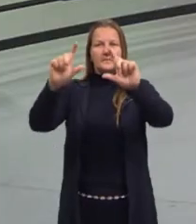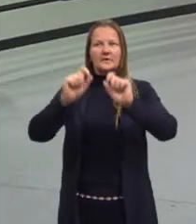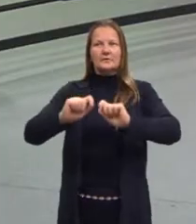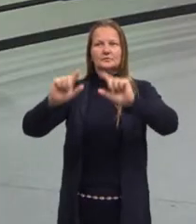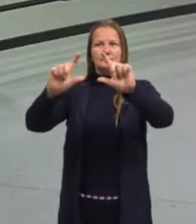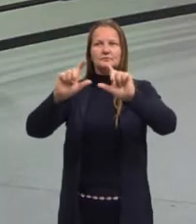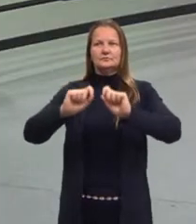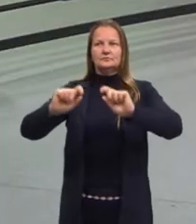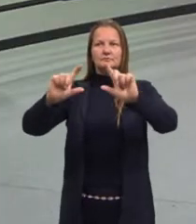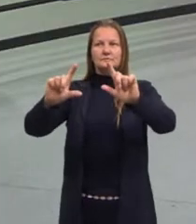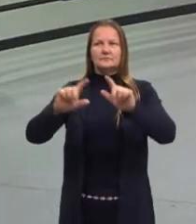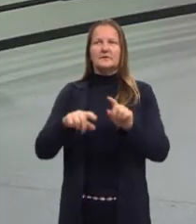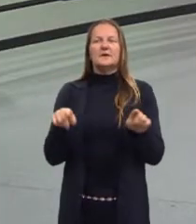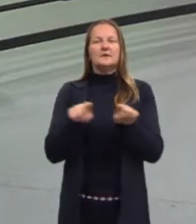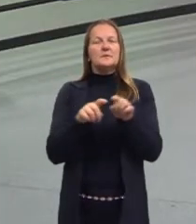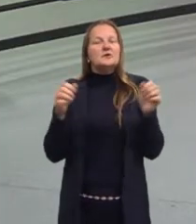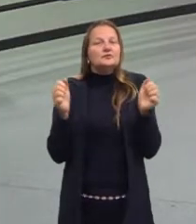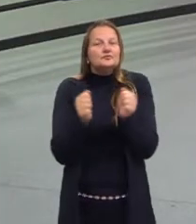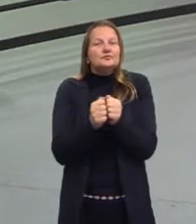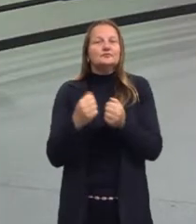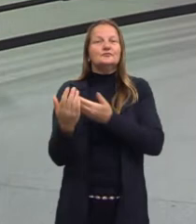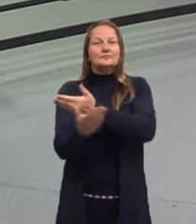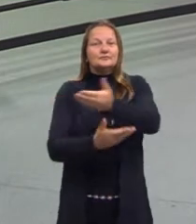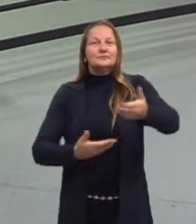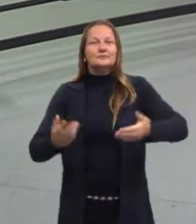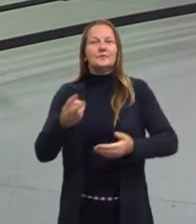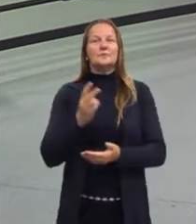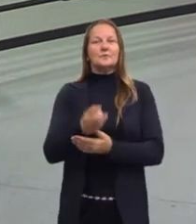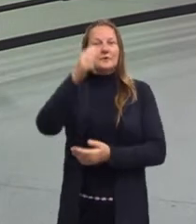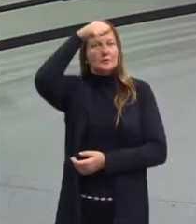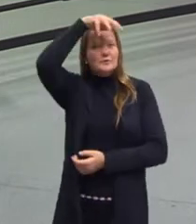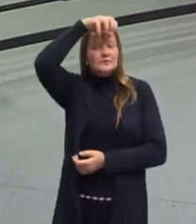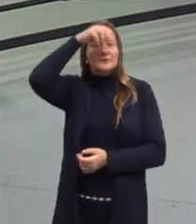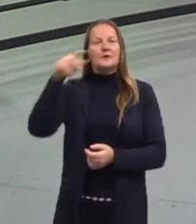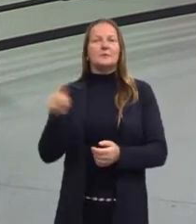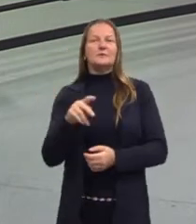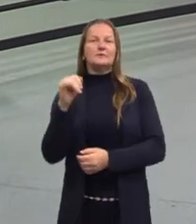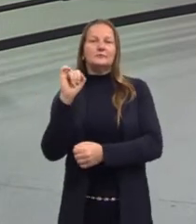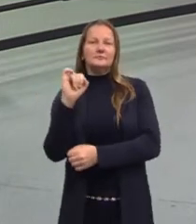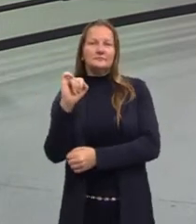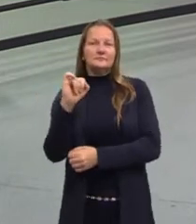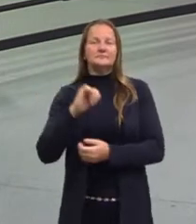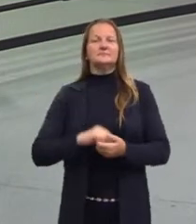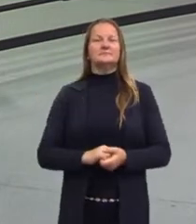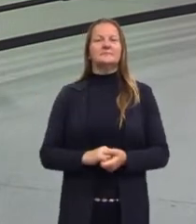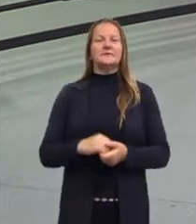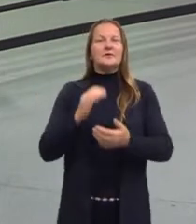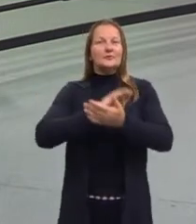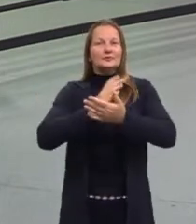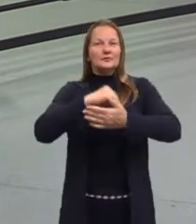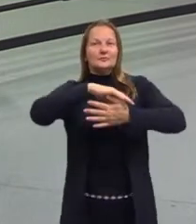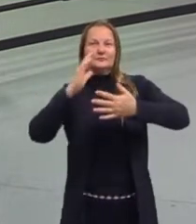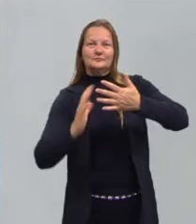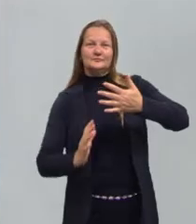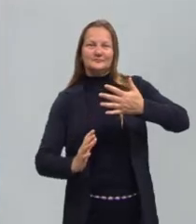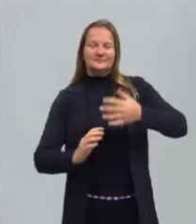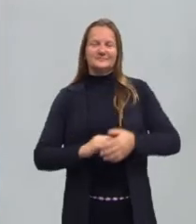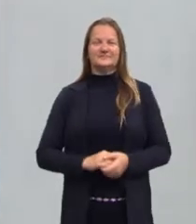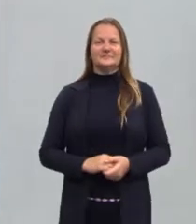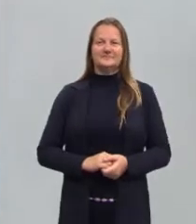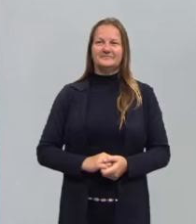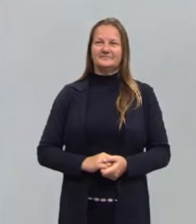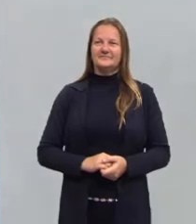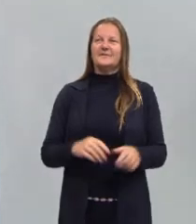slides. Também com nós, sempre a professora Suzana, a professora Lucimeia, as nossas intérpretes de Libras.